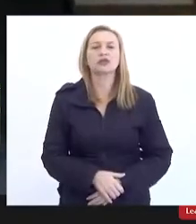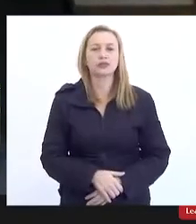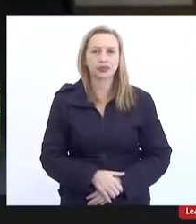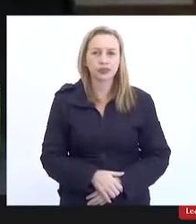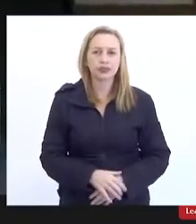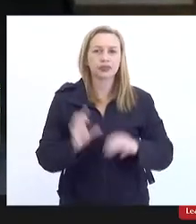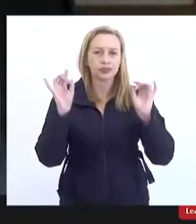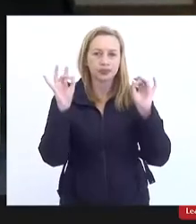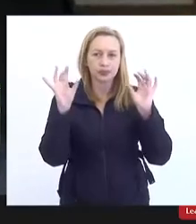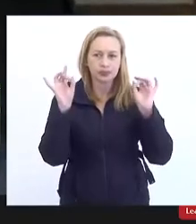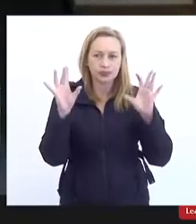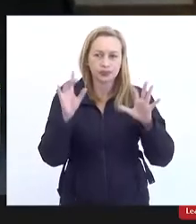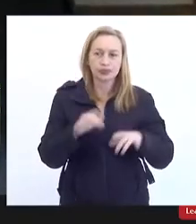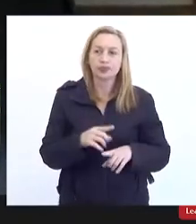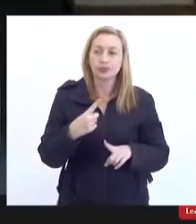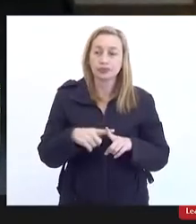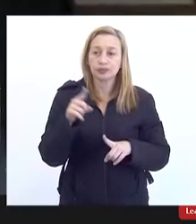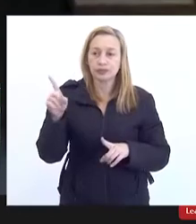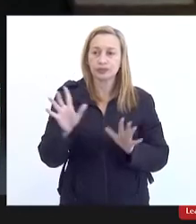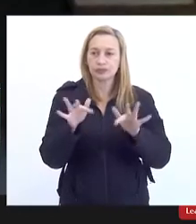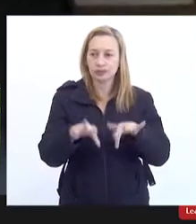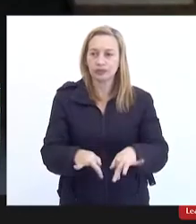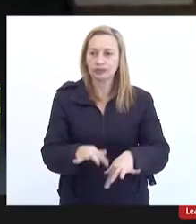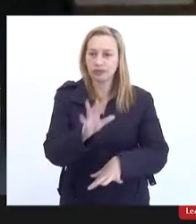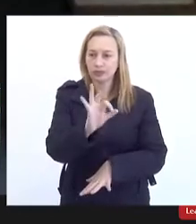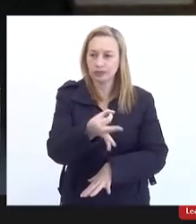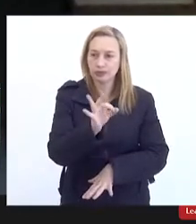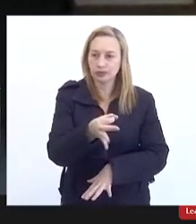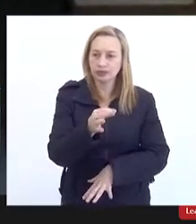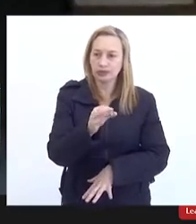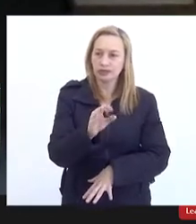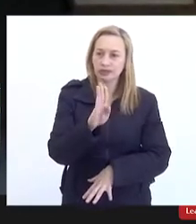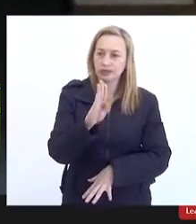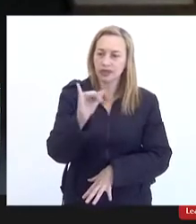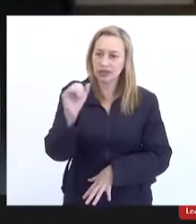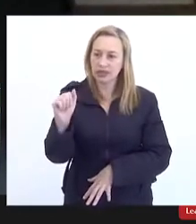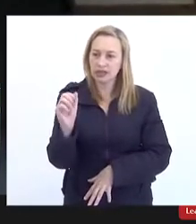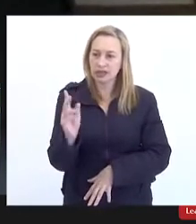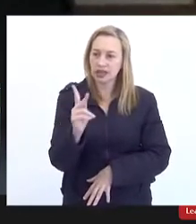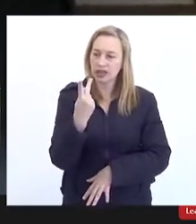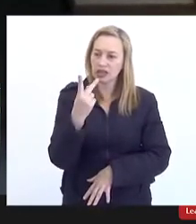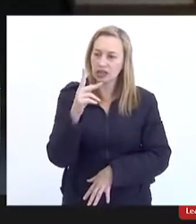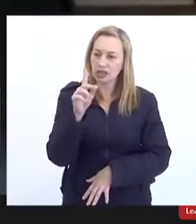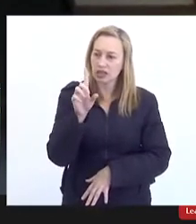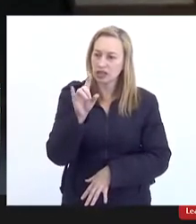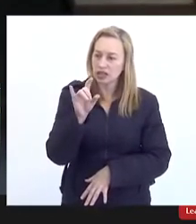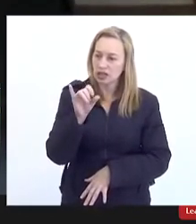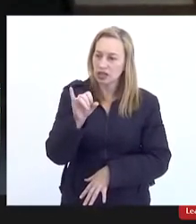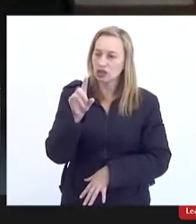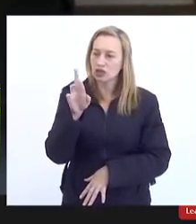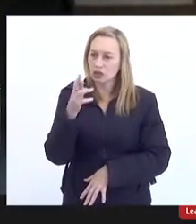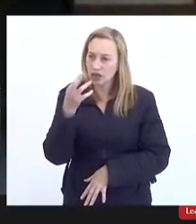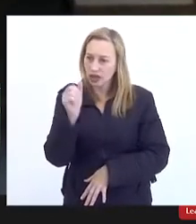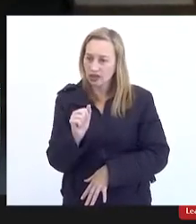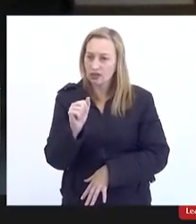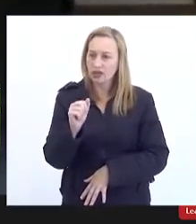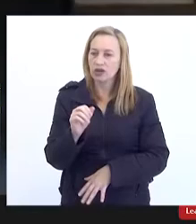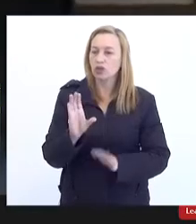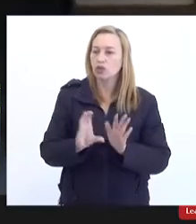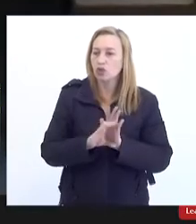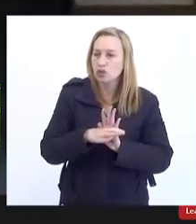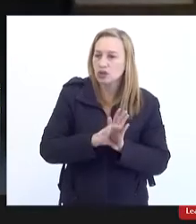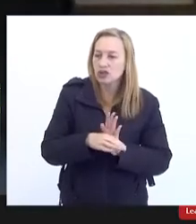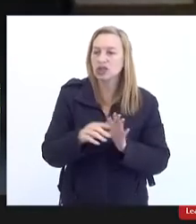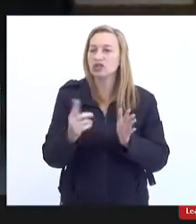especialmente oportuna porque ela finalizou justamente falando da base hidrográfica e do quanto o conceito da bacia,